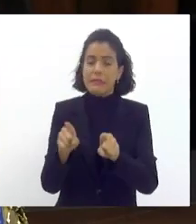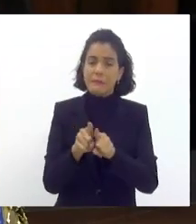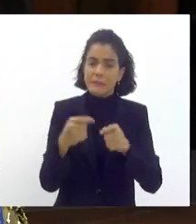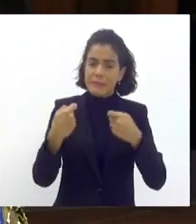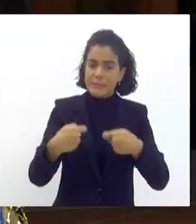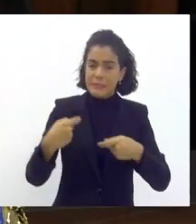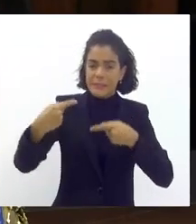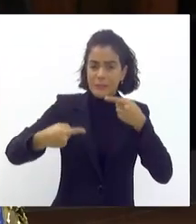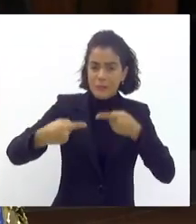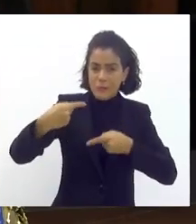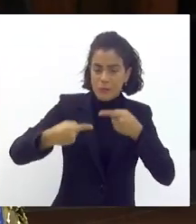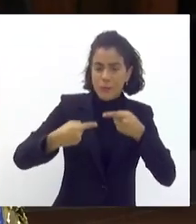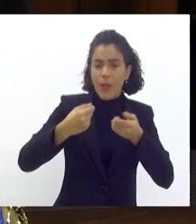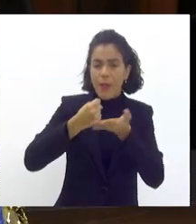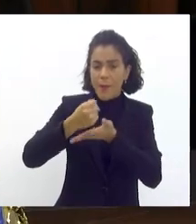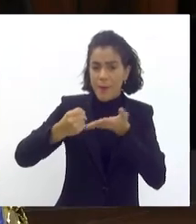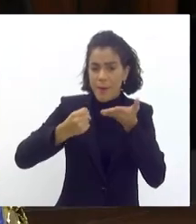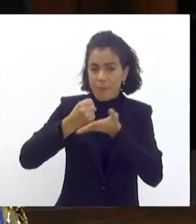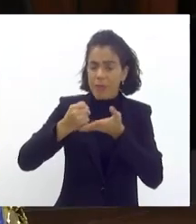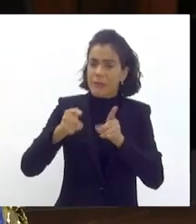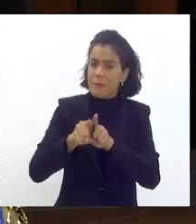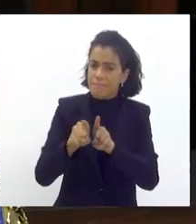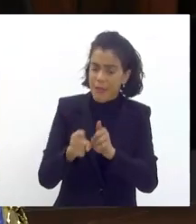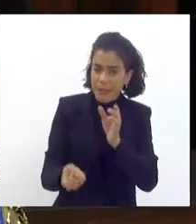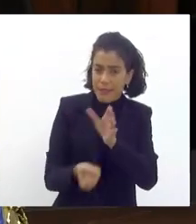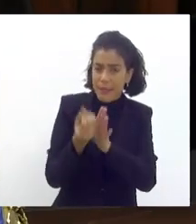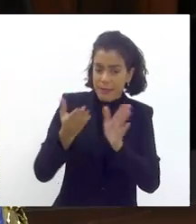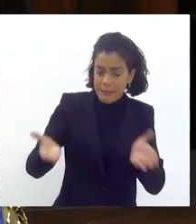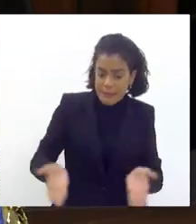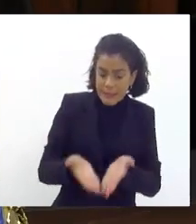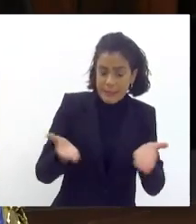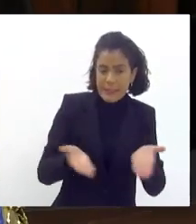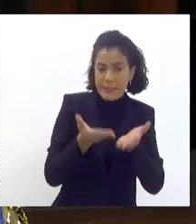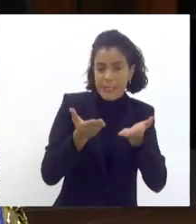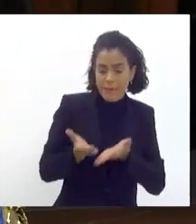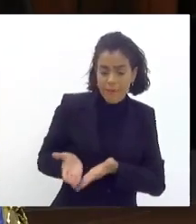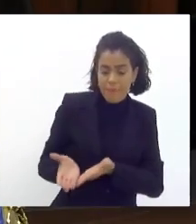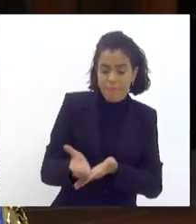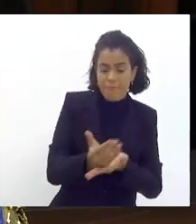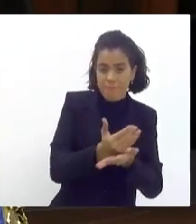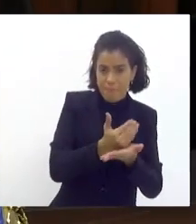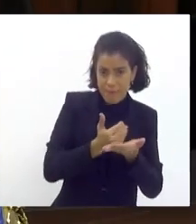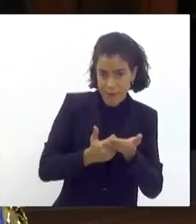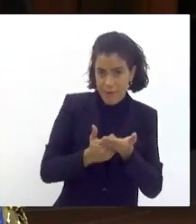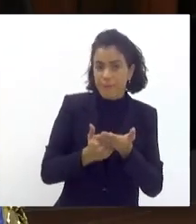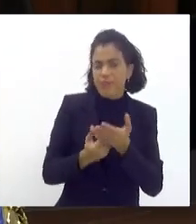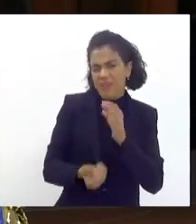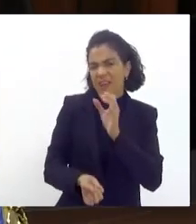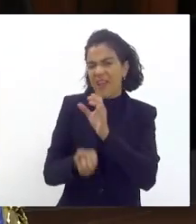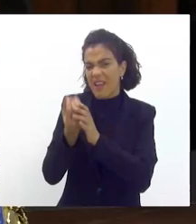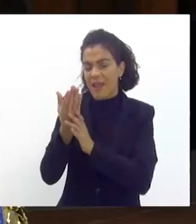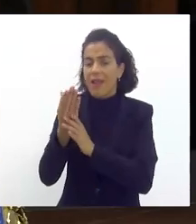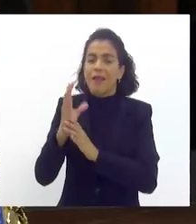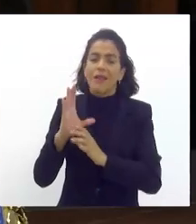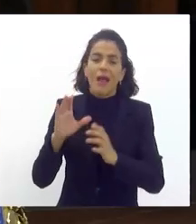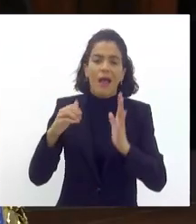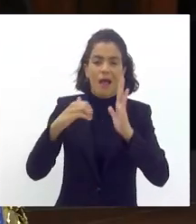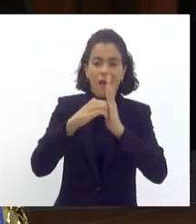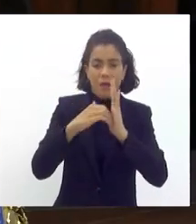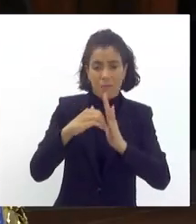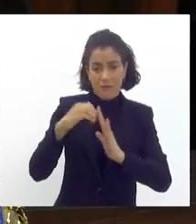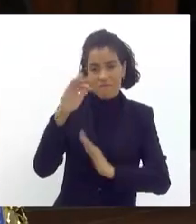só o fomento mas criar incentivos fiscais que já estão sendo criados na Câmara Federal a gente precisa